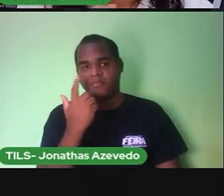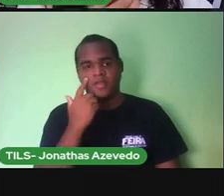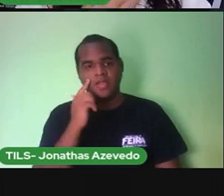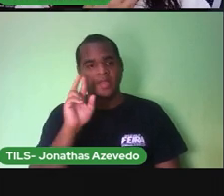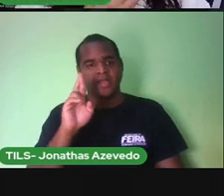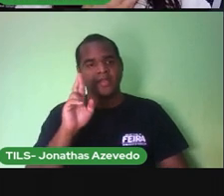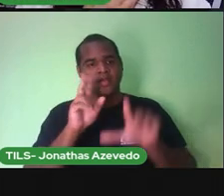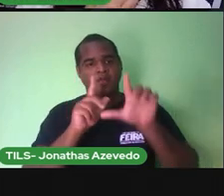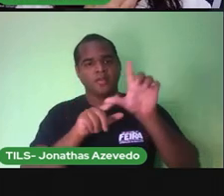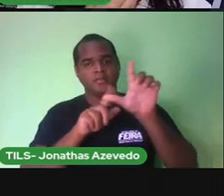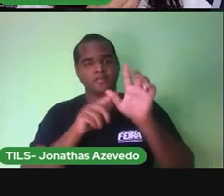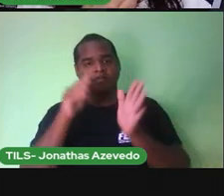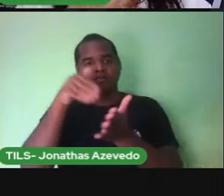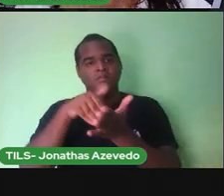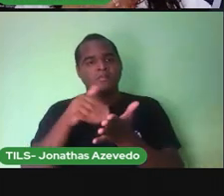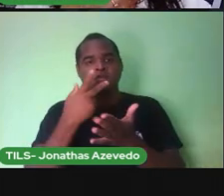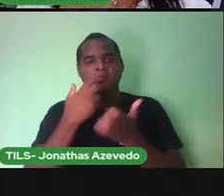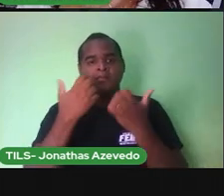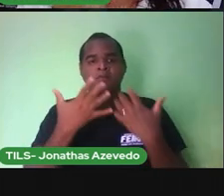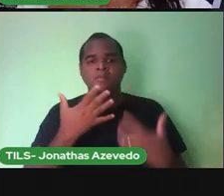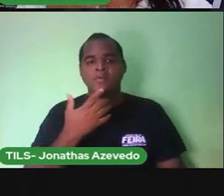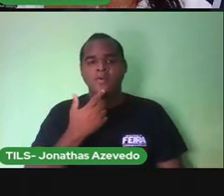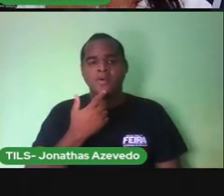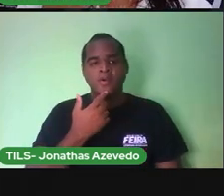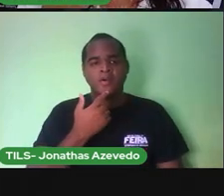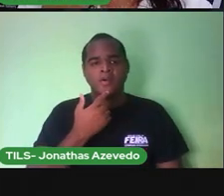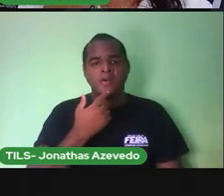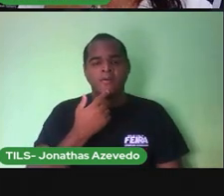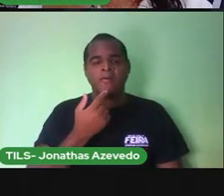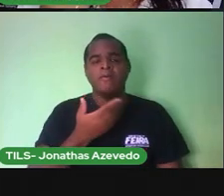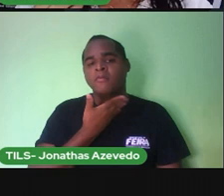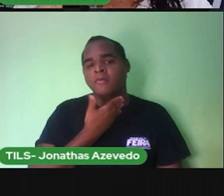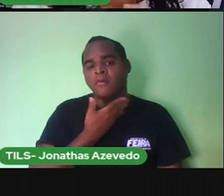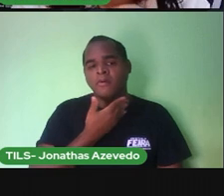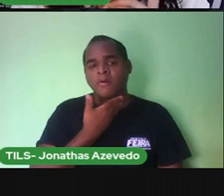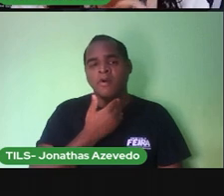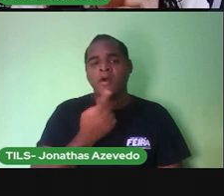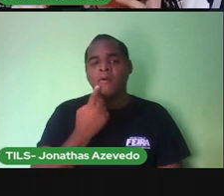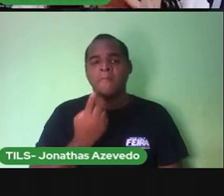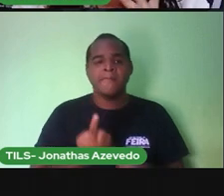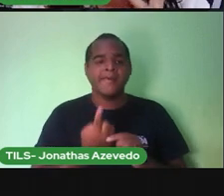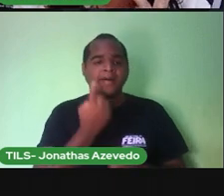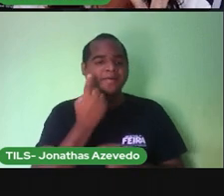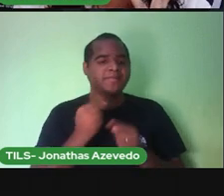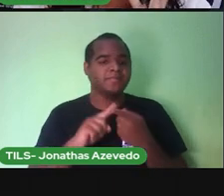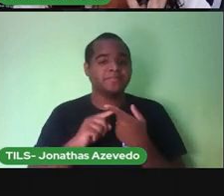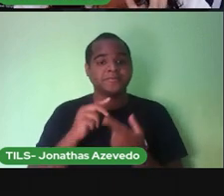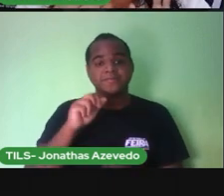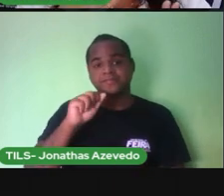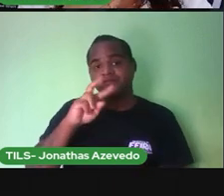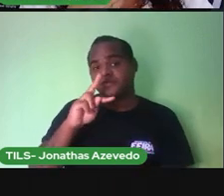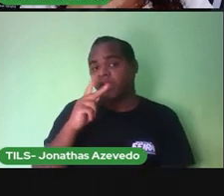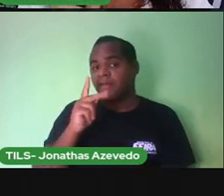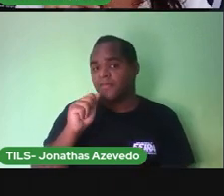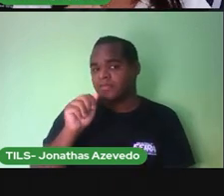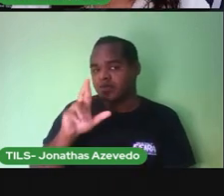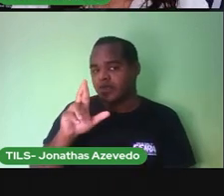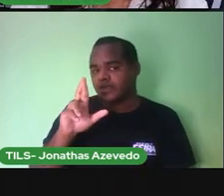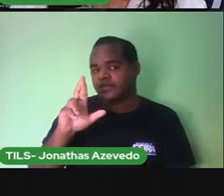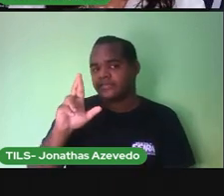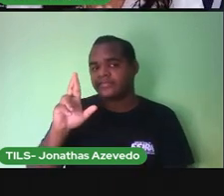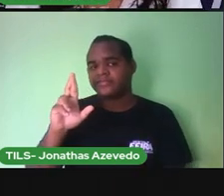no final, a gente faz essa... Tem esse barulhinho lá no céu da boca, ó. A-pa-nhar. Viu?